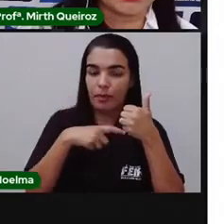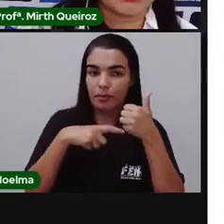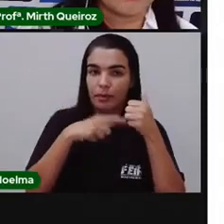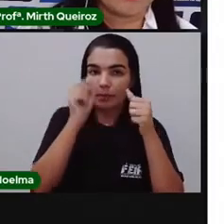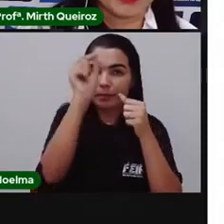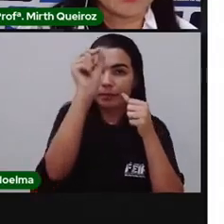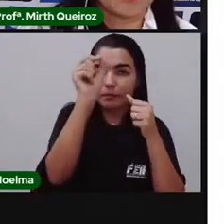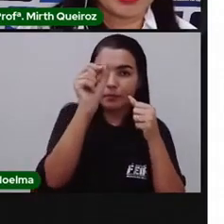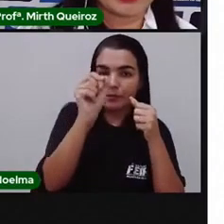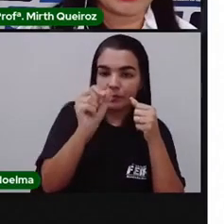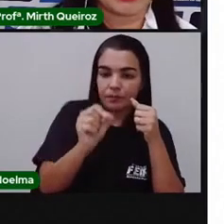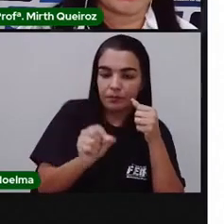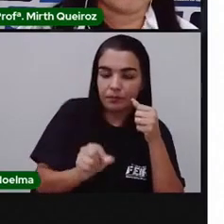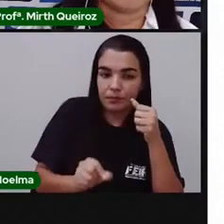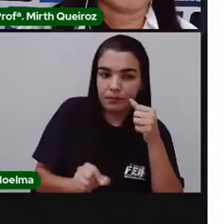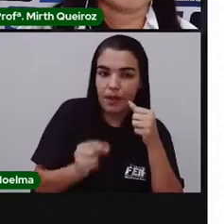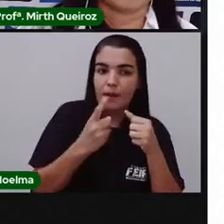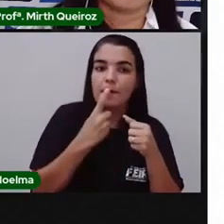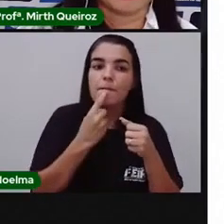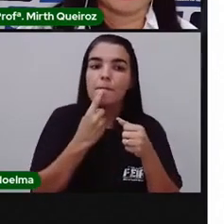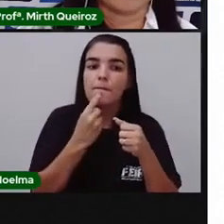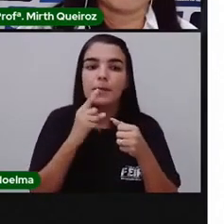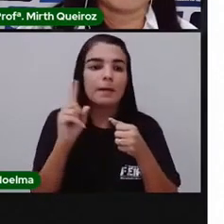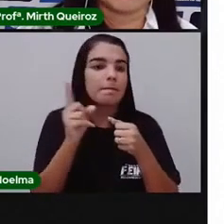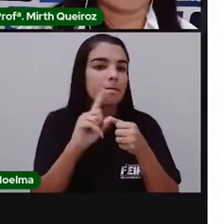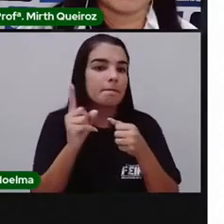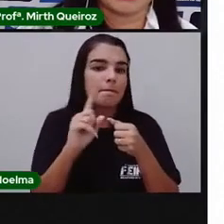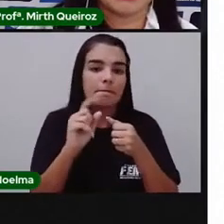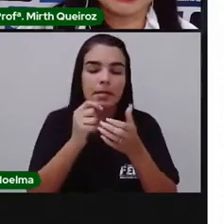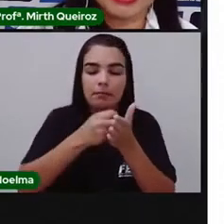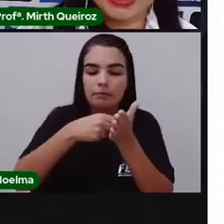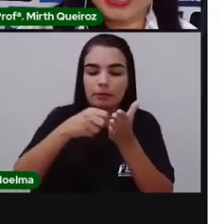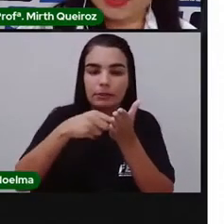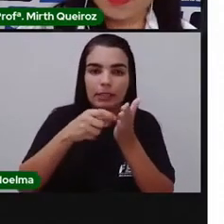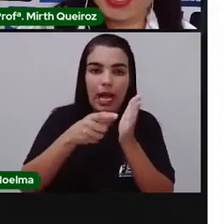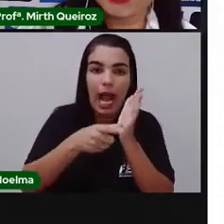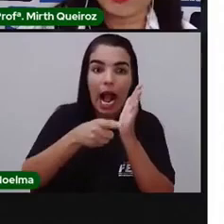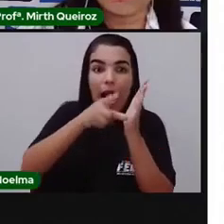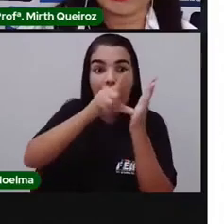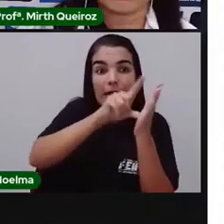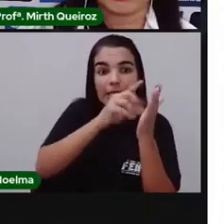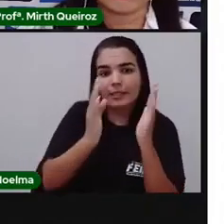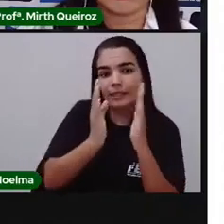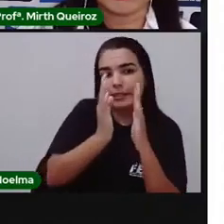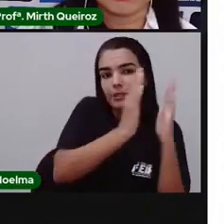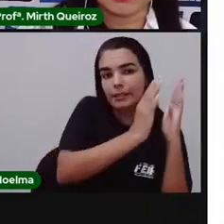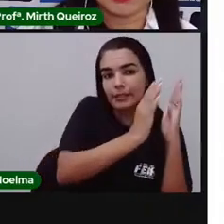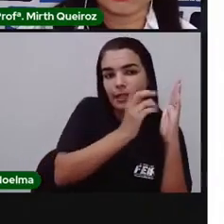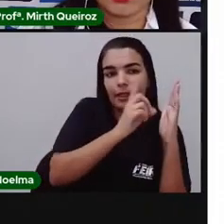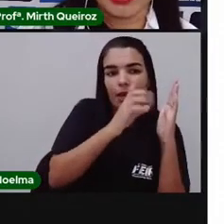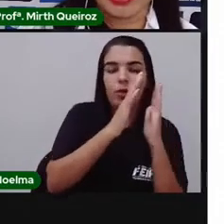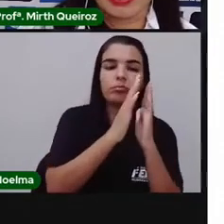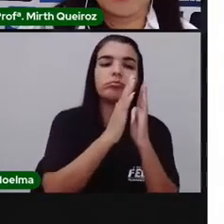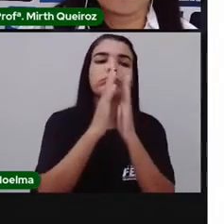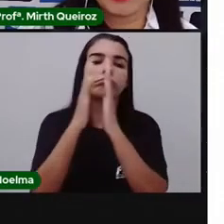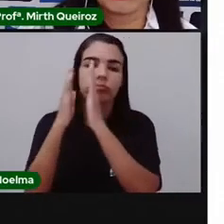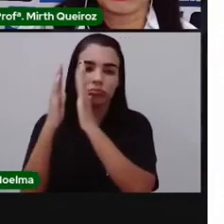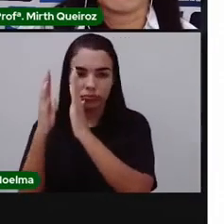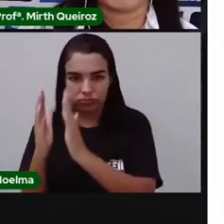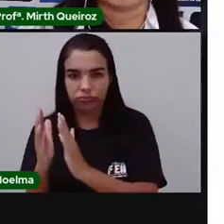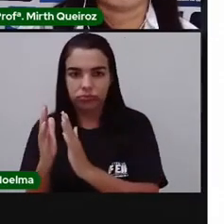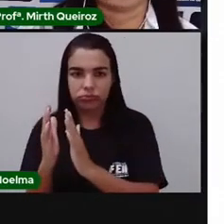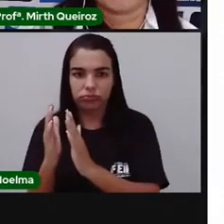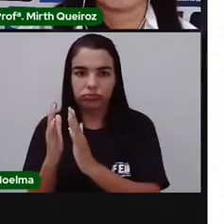margem vermelha. Vocês não devem escrever antes dessa margem vermelha. O texto deve ser escrito a